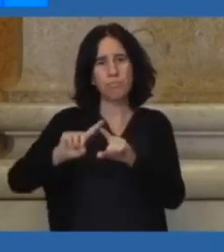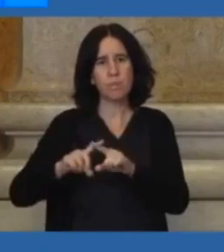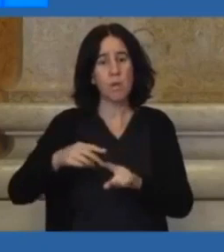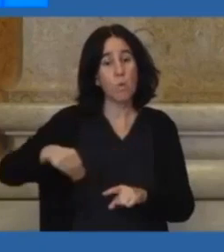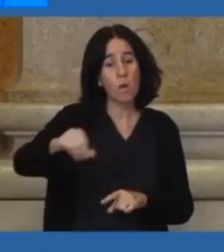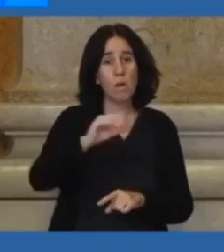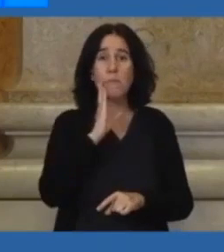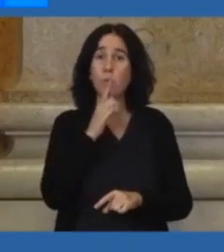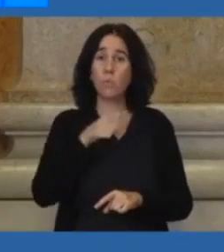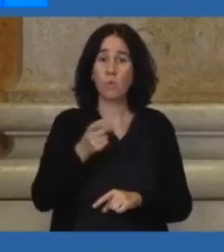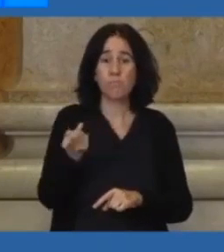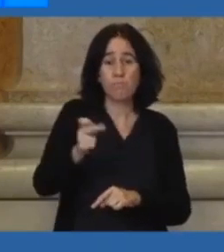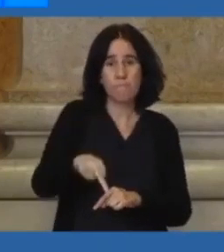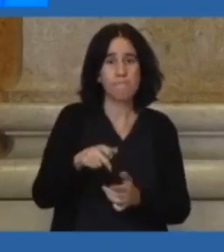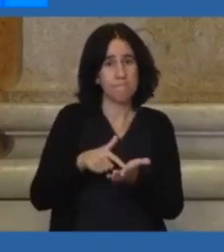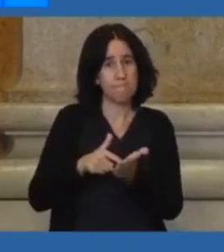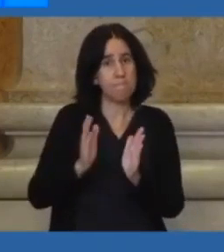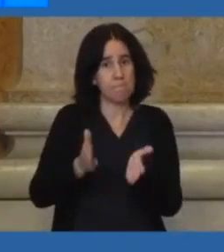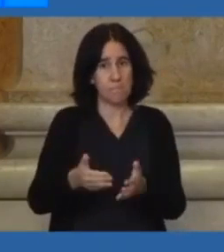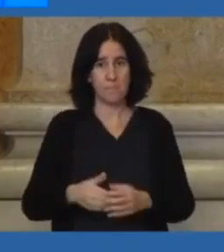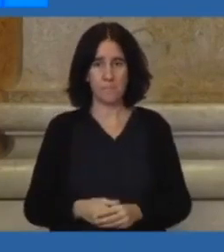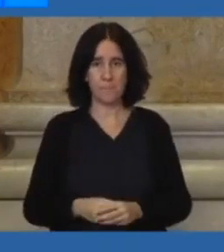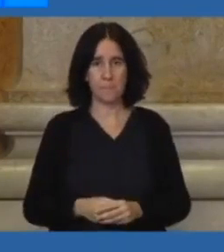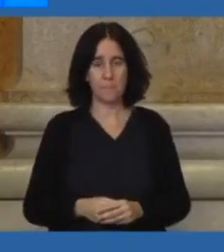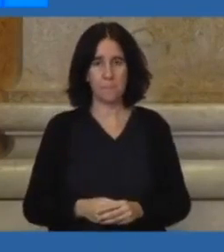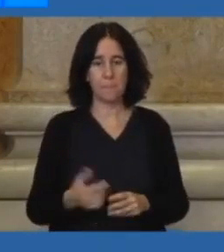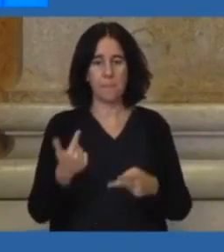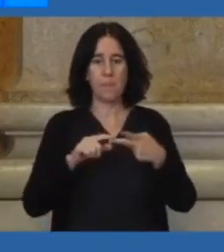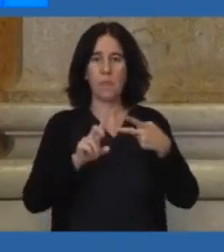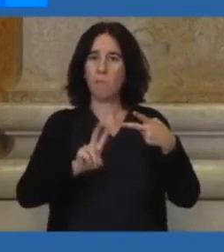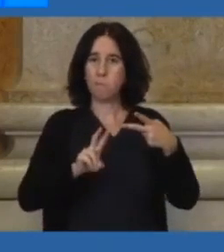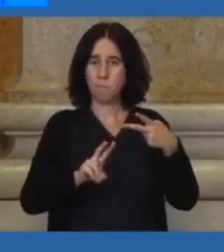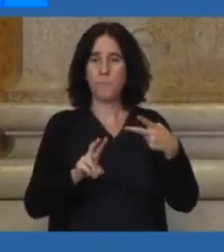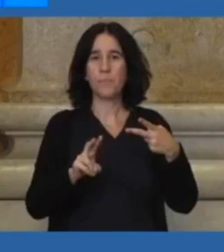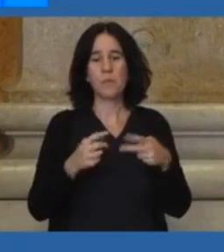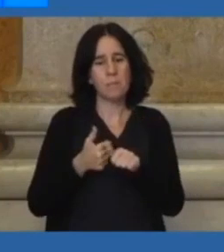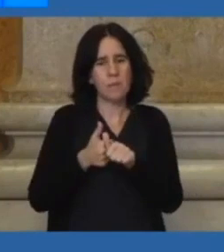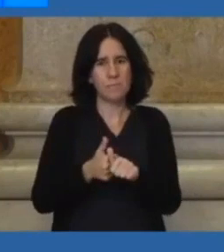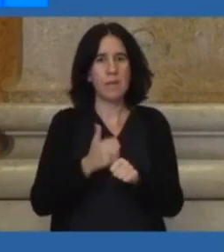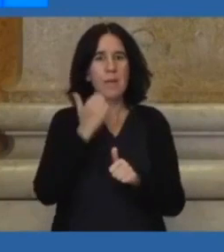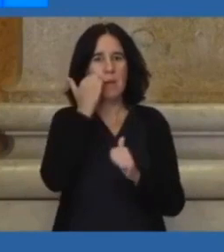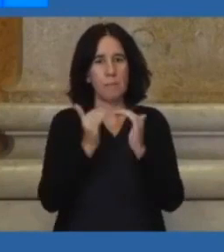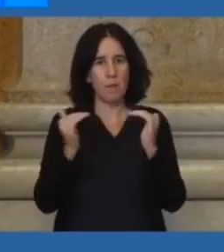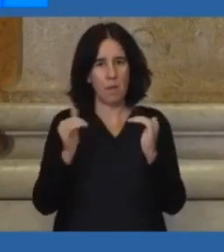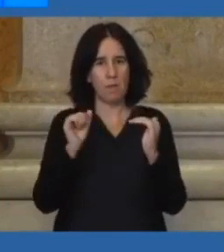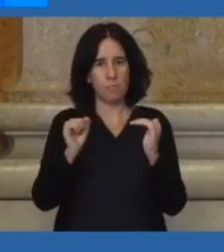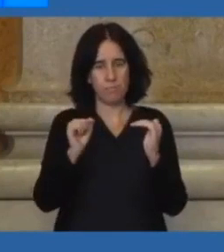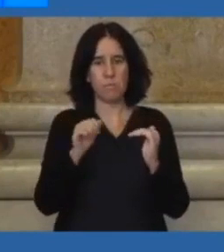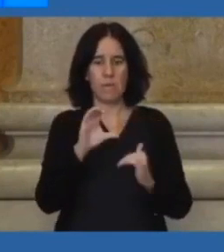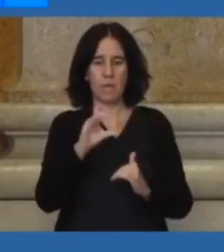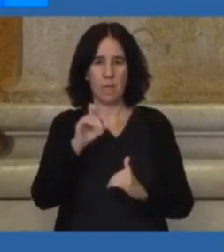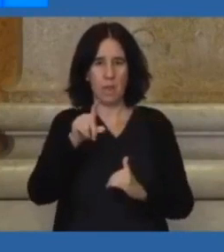localmente, se venham a tornar justificadas. Segundo lugar, e já o abrigo do estado de calamidade, a